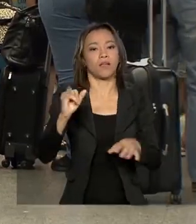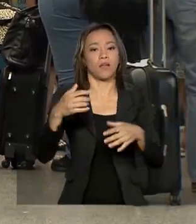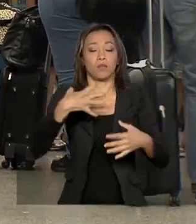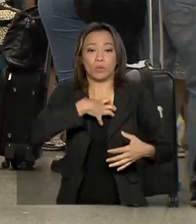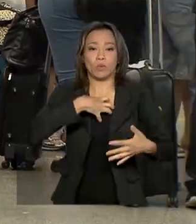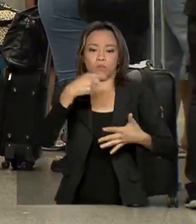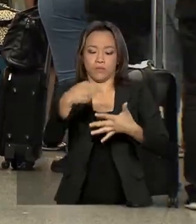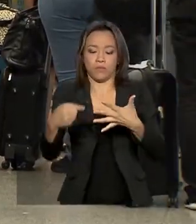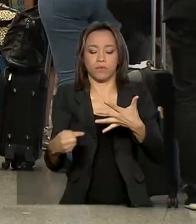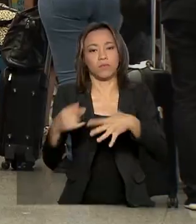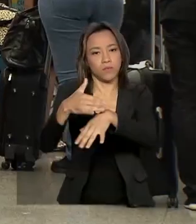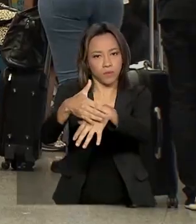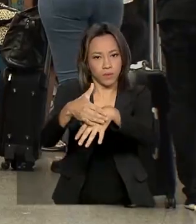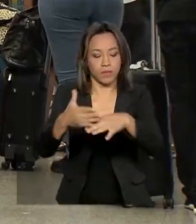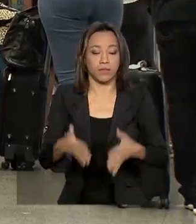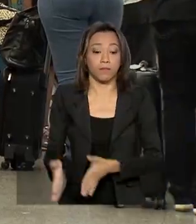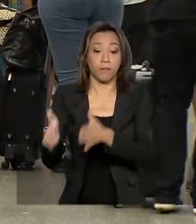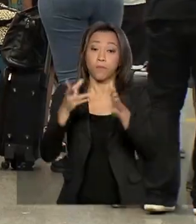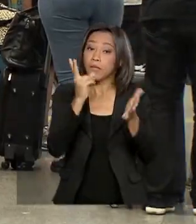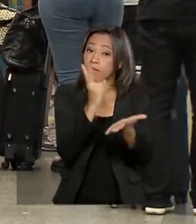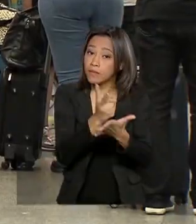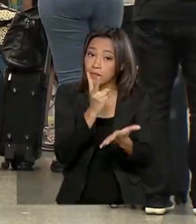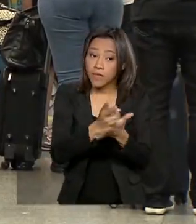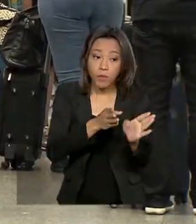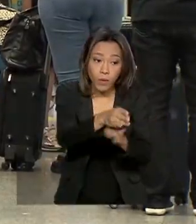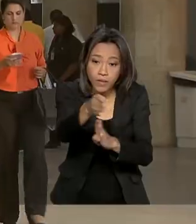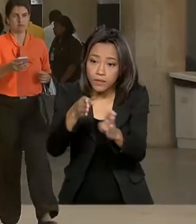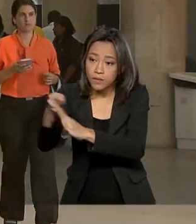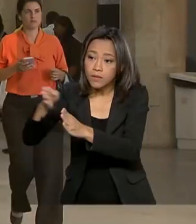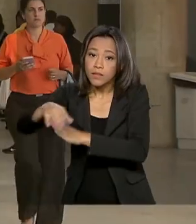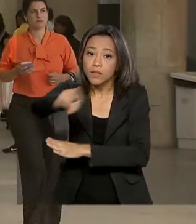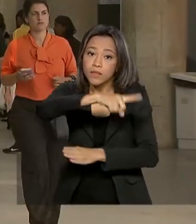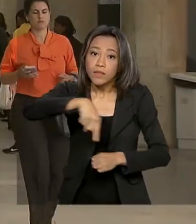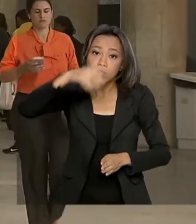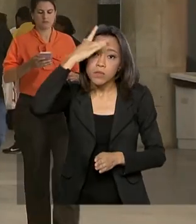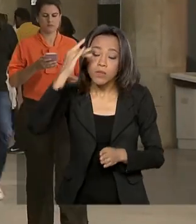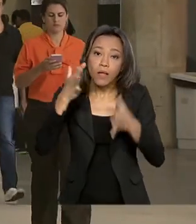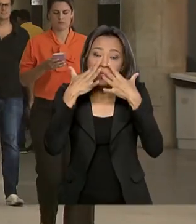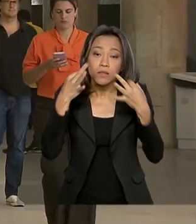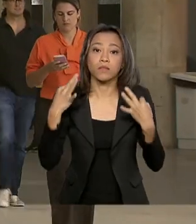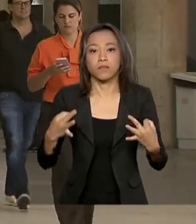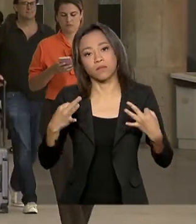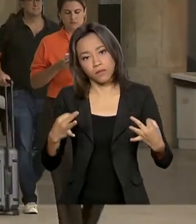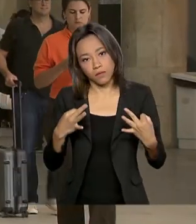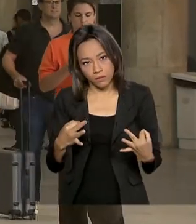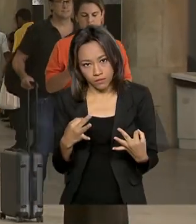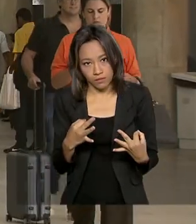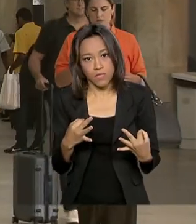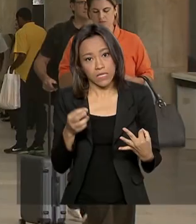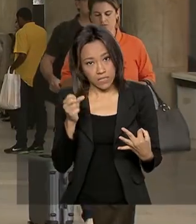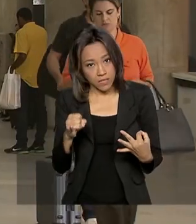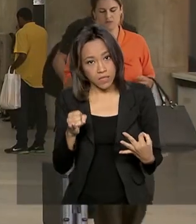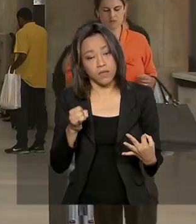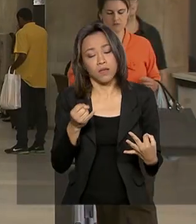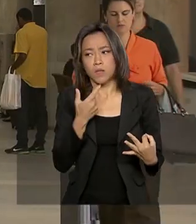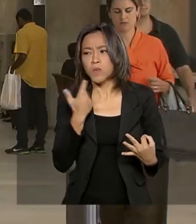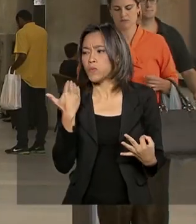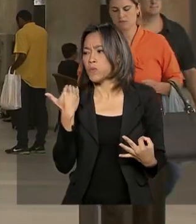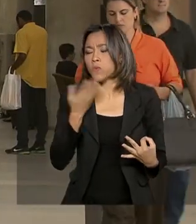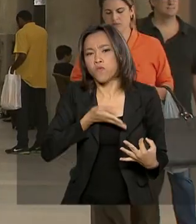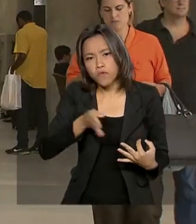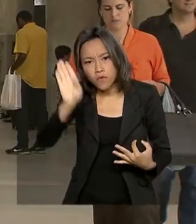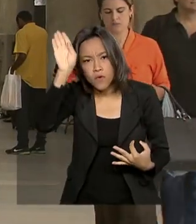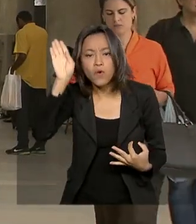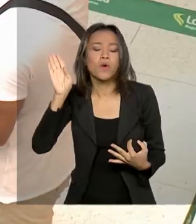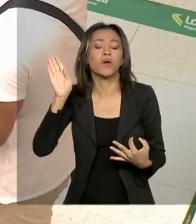ideia é estar sempre sensibilizando ao viajante que ele esteja atento à definição, se ele fez uma viagem recente ao local onde está